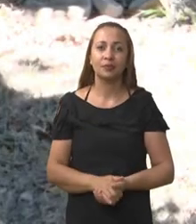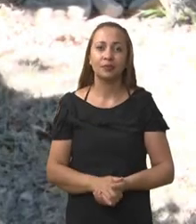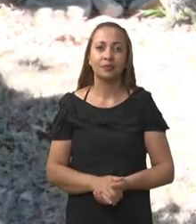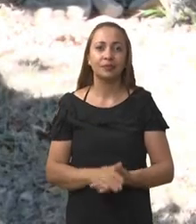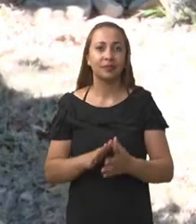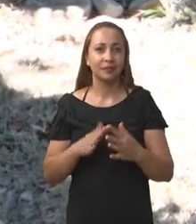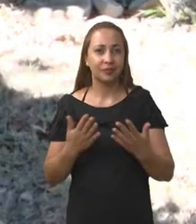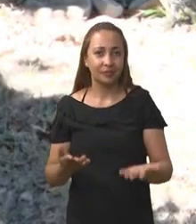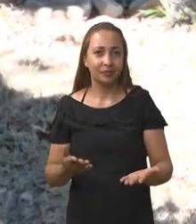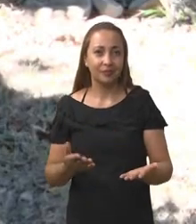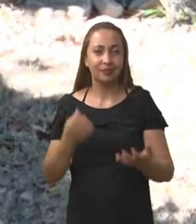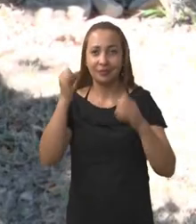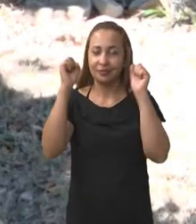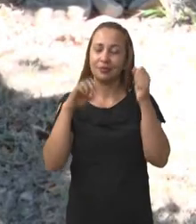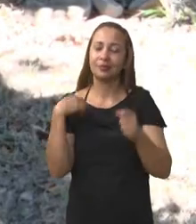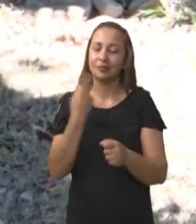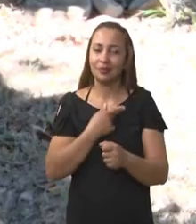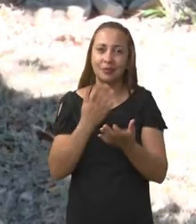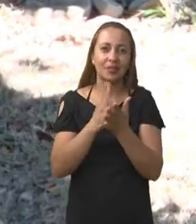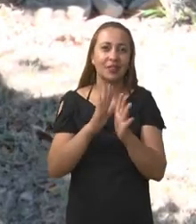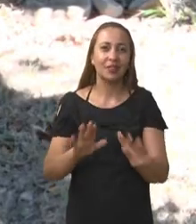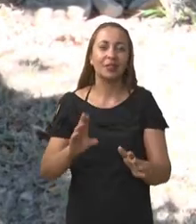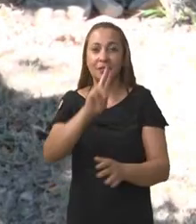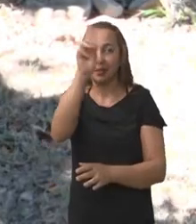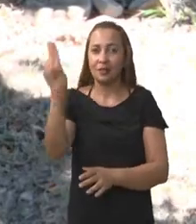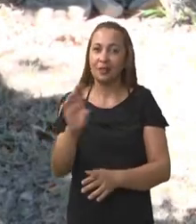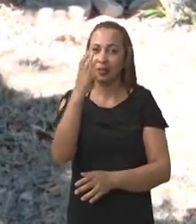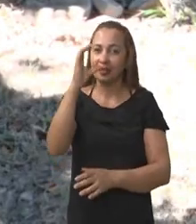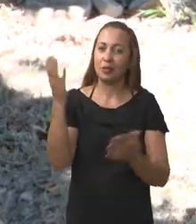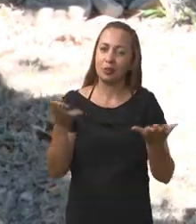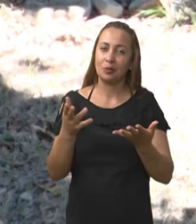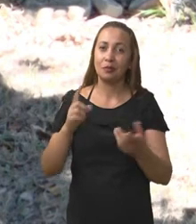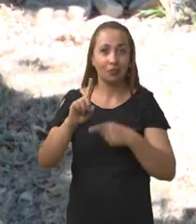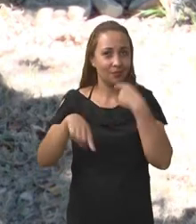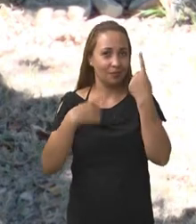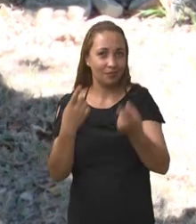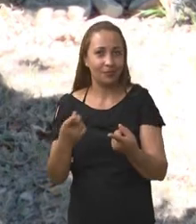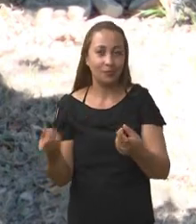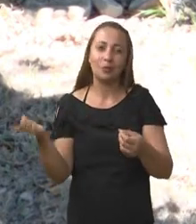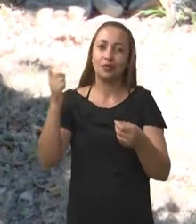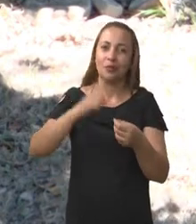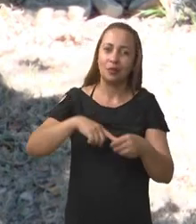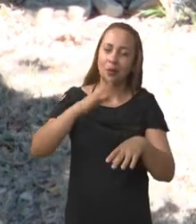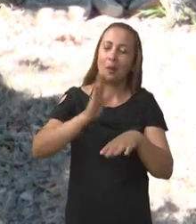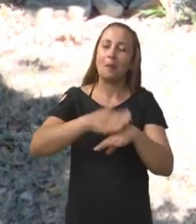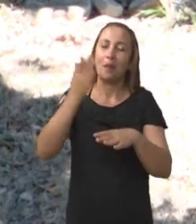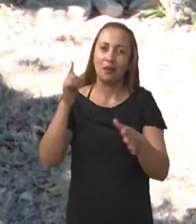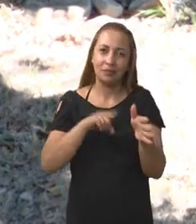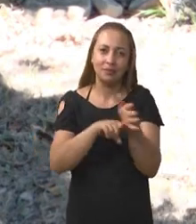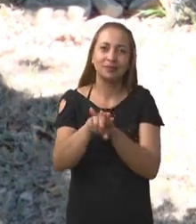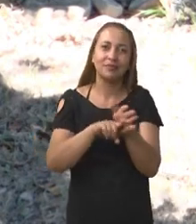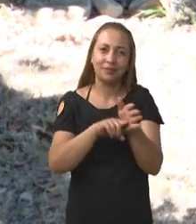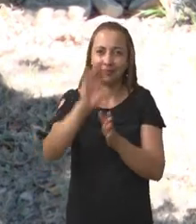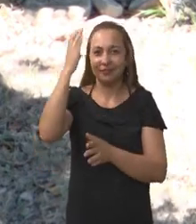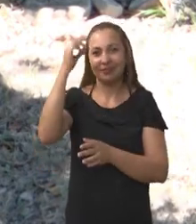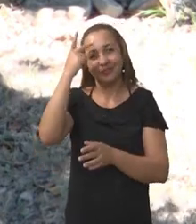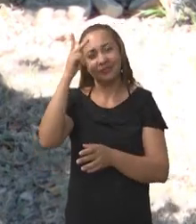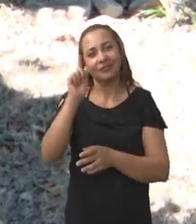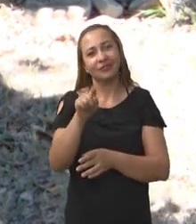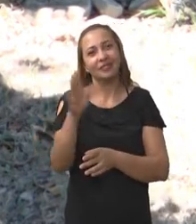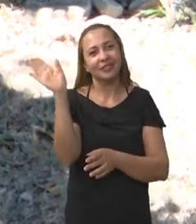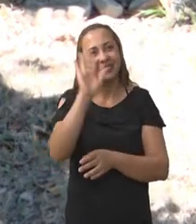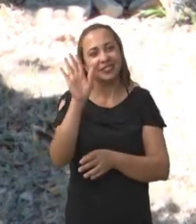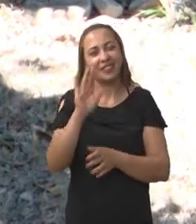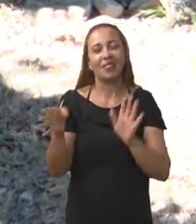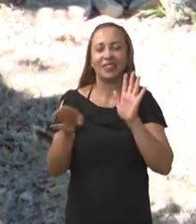Bom, e com esse invento, nós encerramos o Univerciência de hoje. Na próxima edição, voltamos com mais pesquisa científica para você.